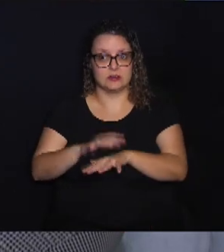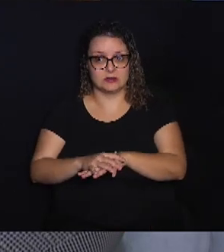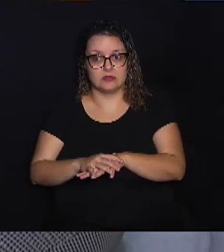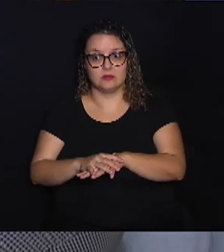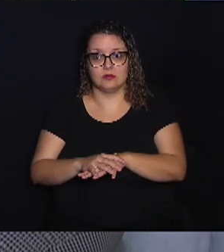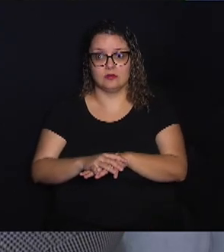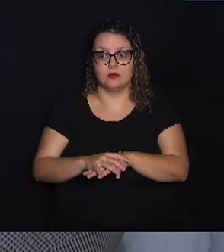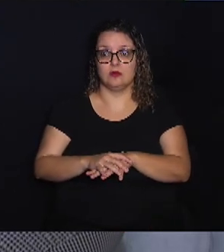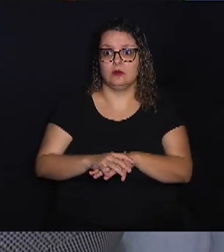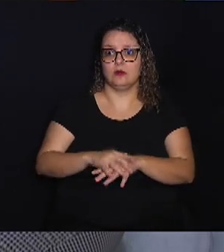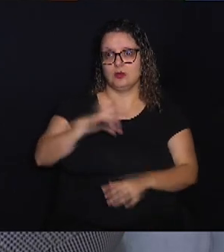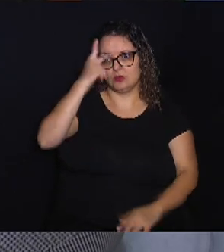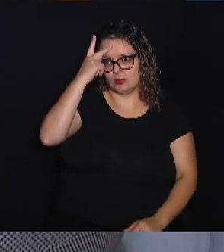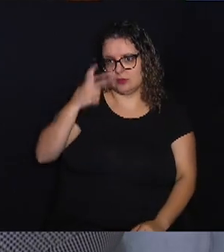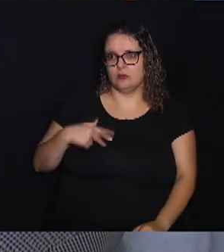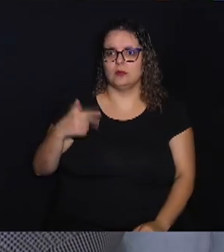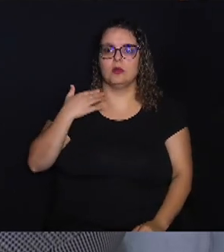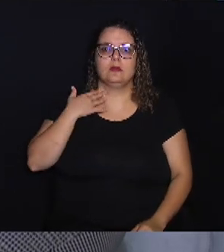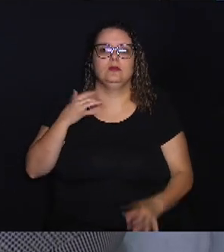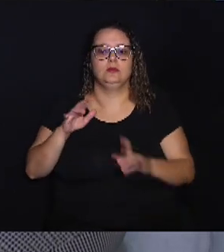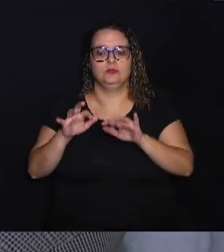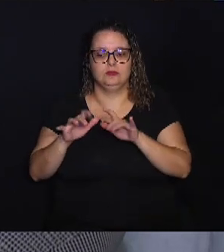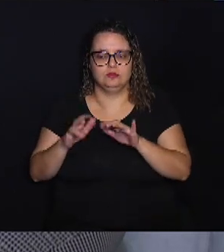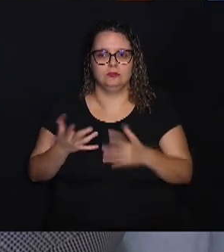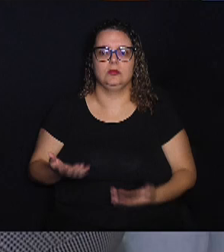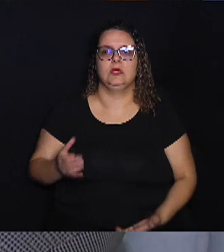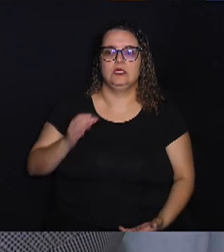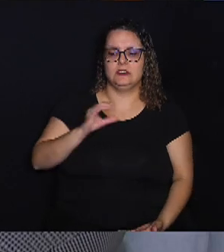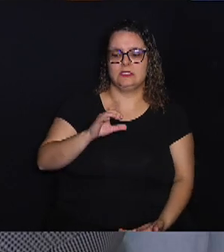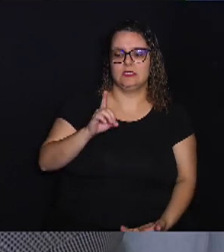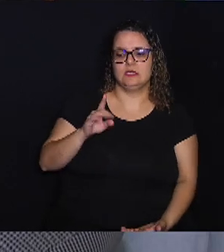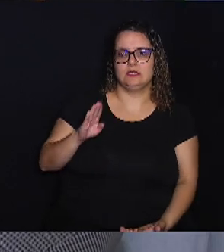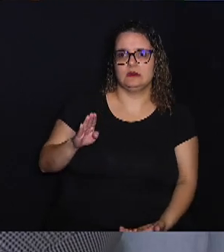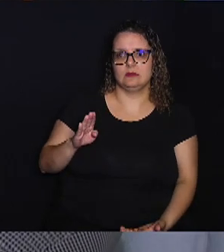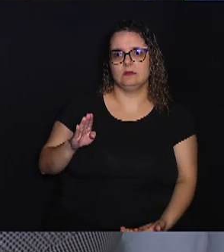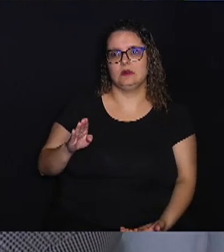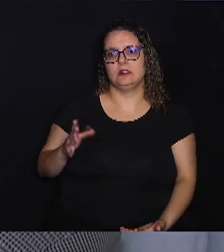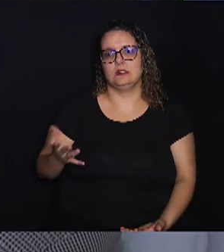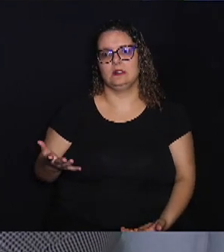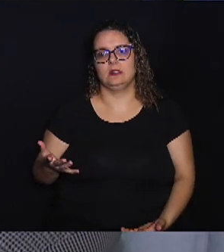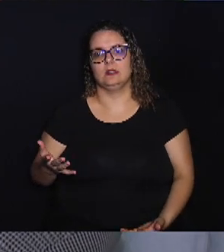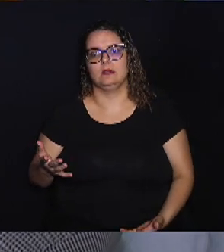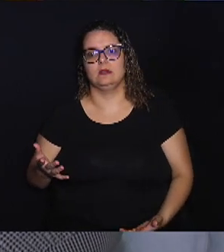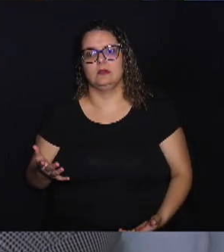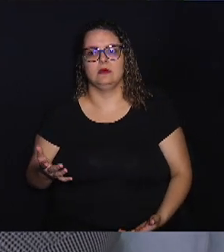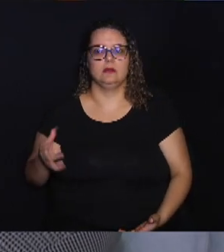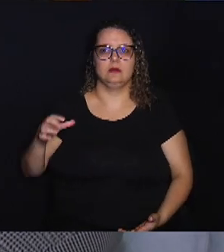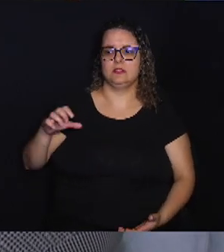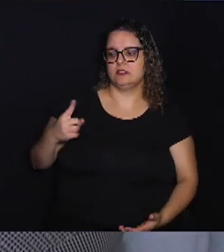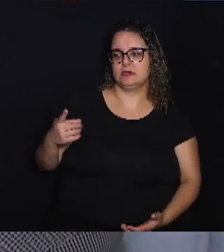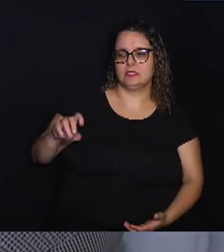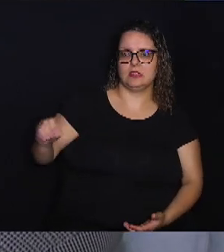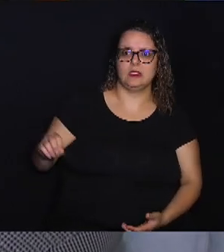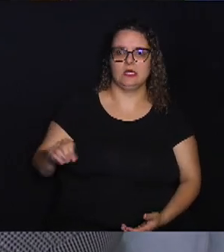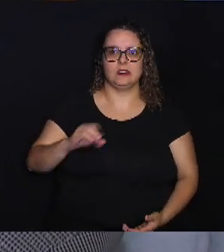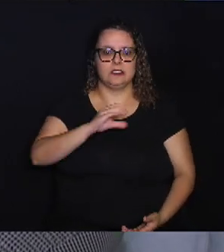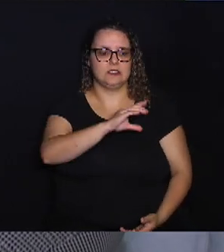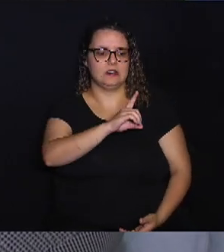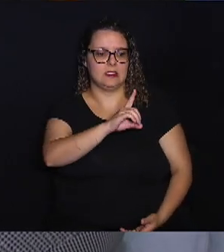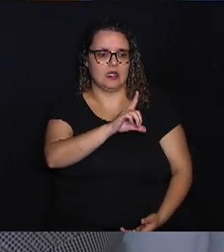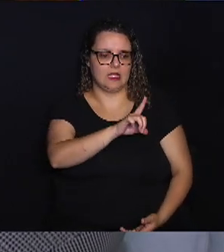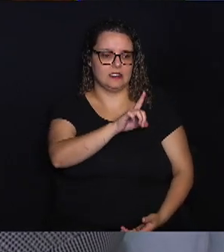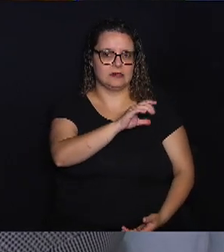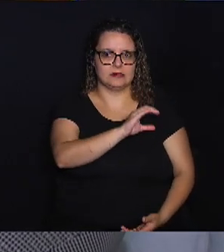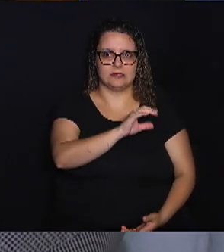Vai, o próprio banco ali, quando você coloca CDB 100, LCA 95, ai, coloca lá, R$1.000,